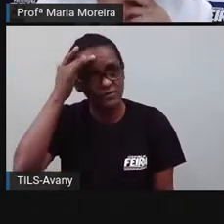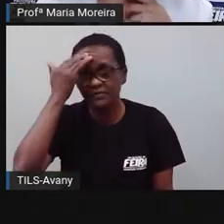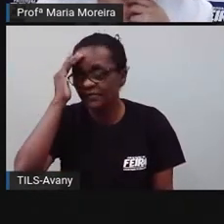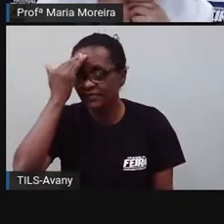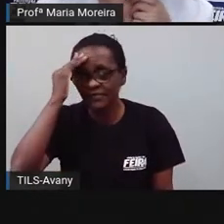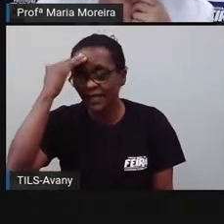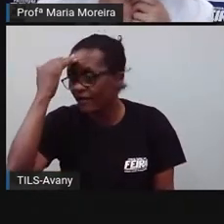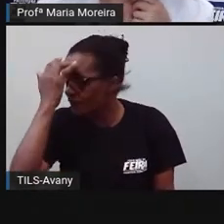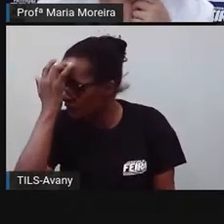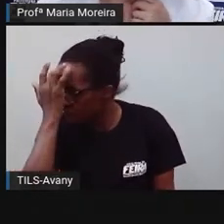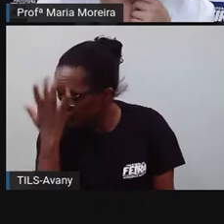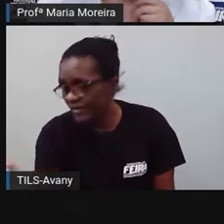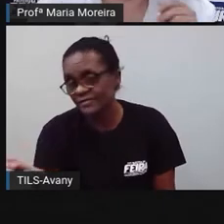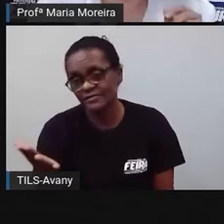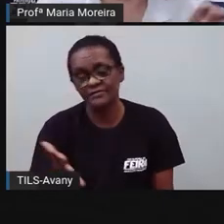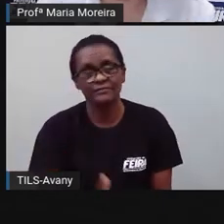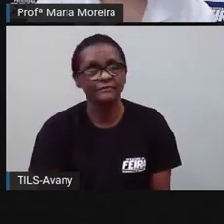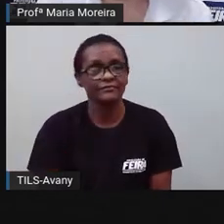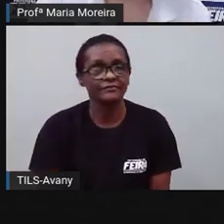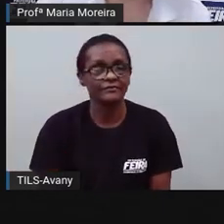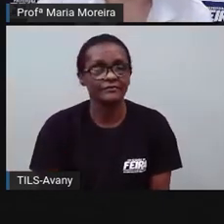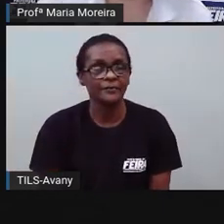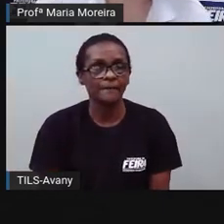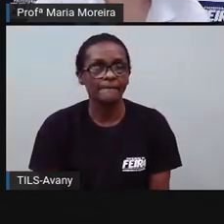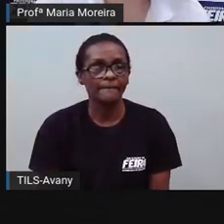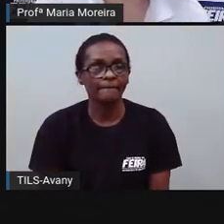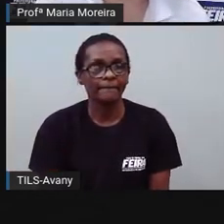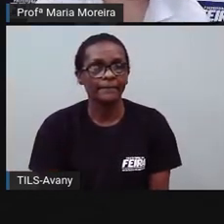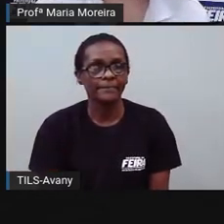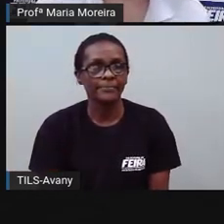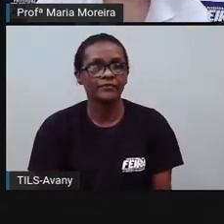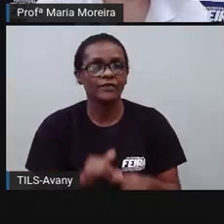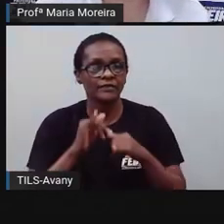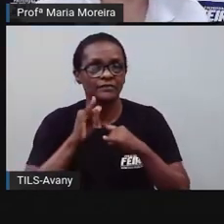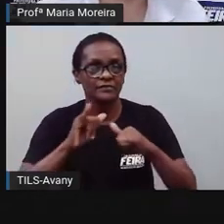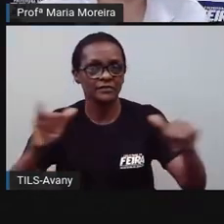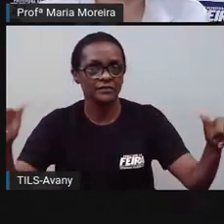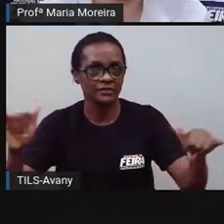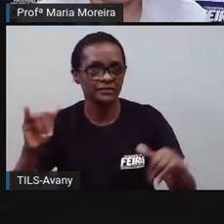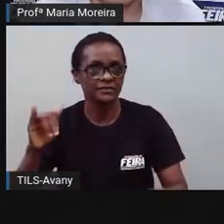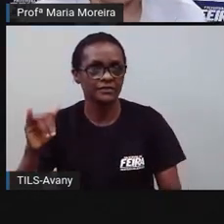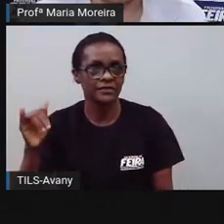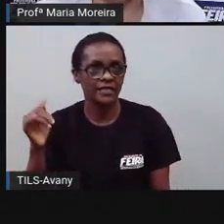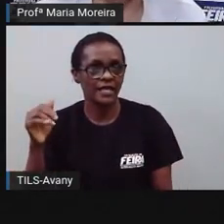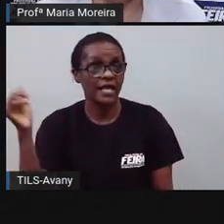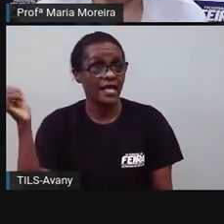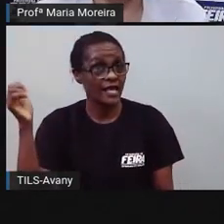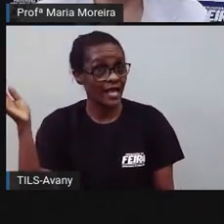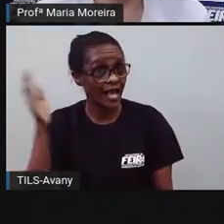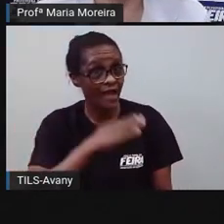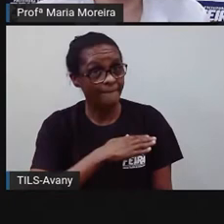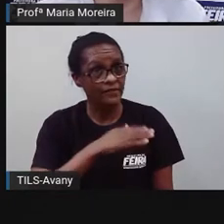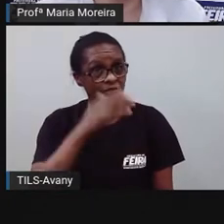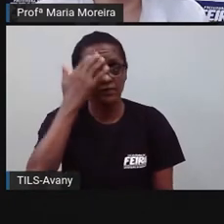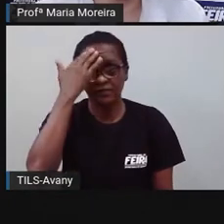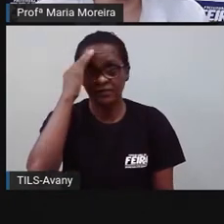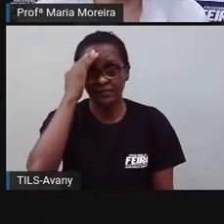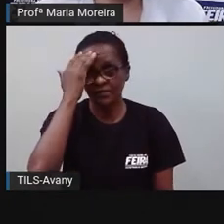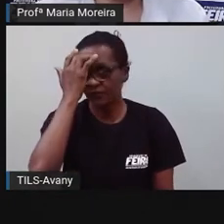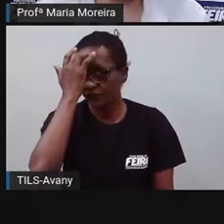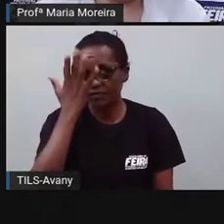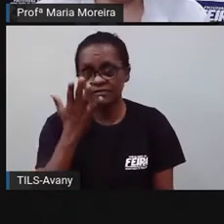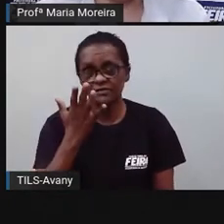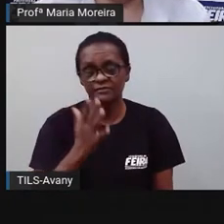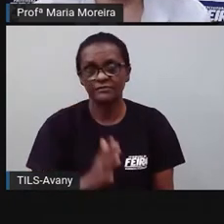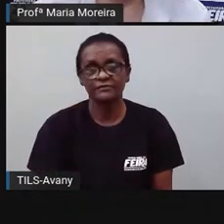isso, isso, isso, isso, né? Então, notícia aí tem que ser clara, né? Então vamos seguindo.